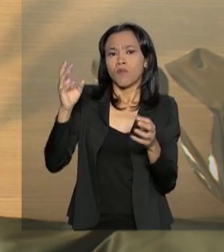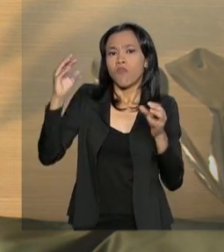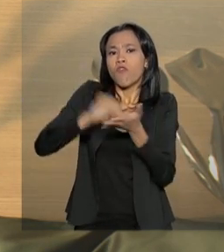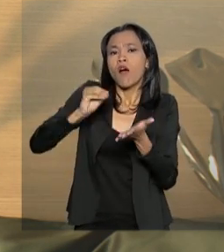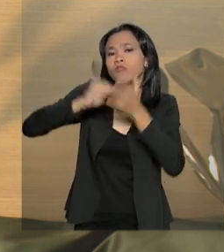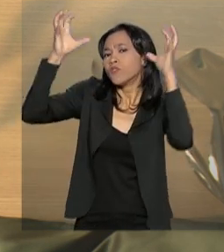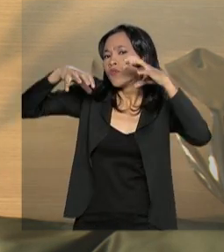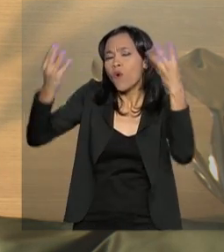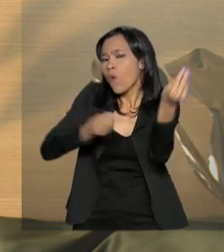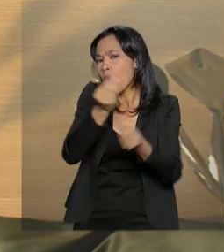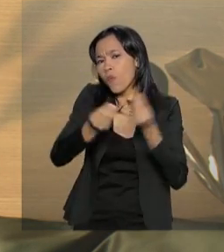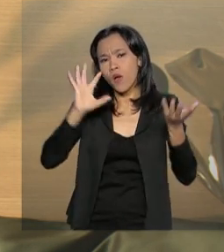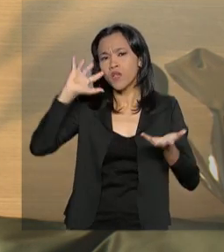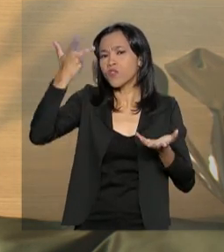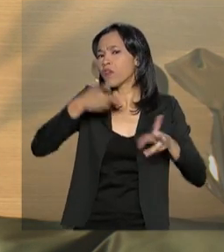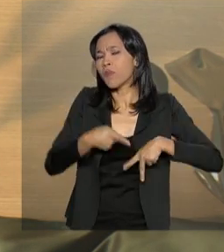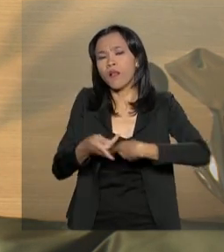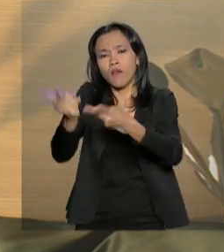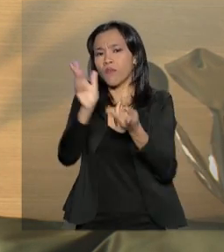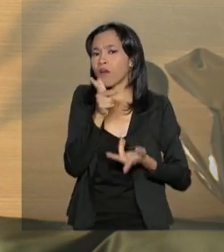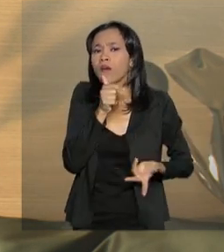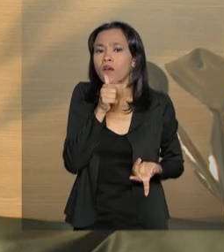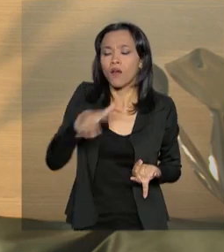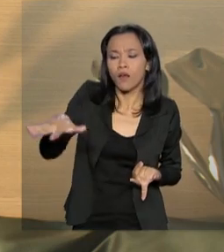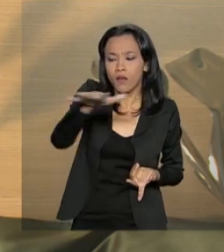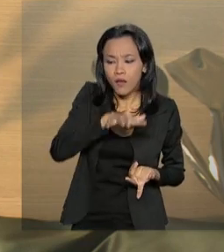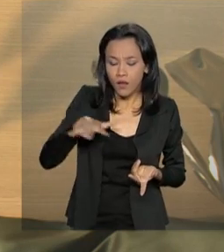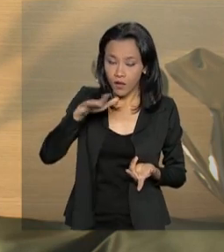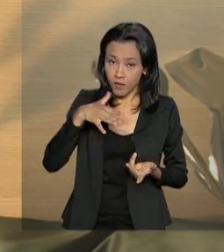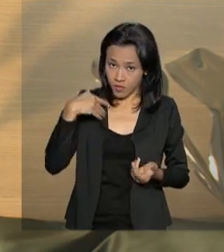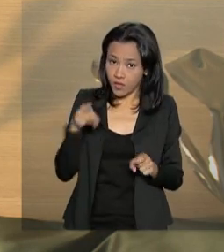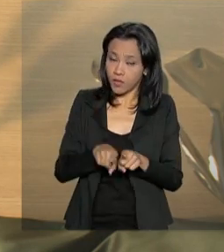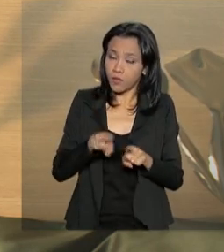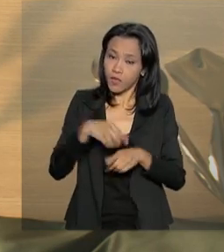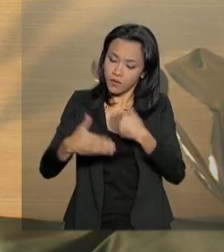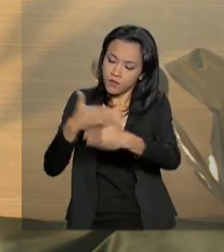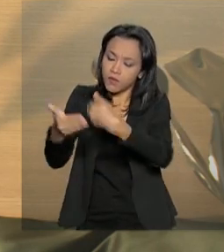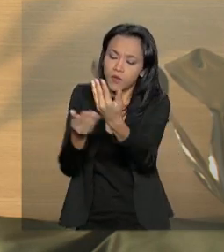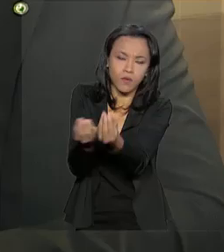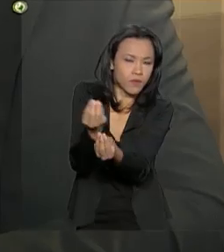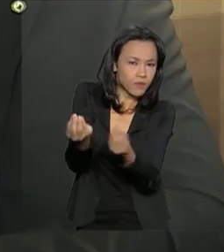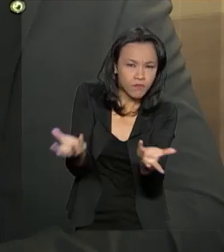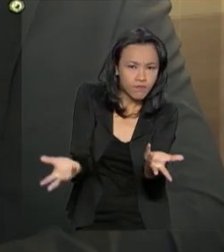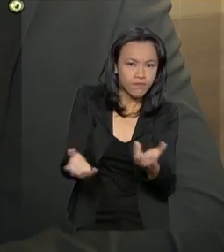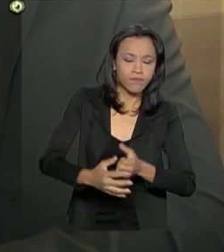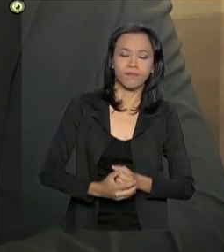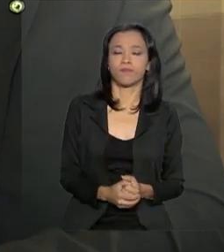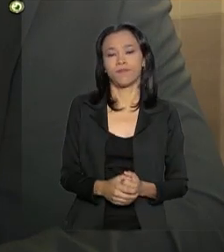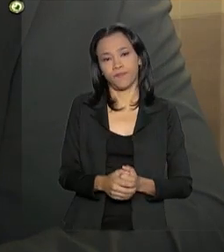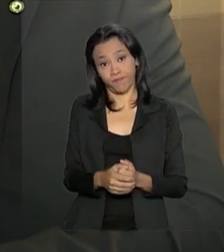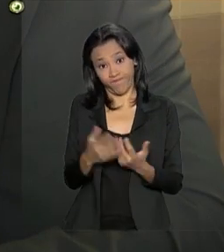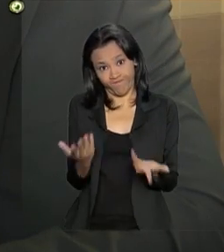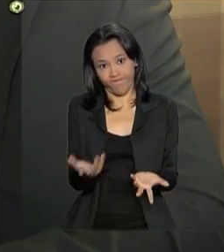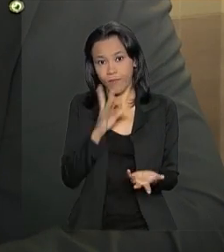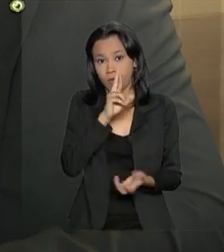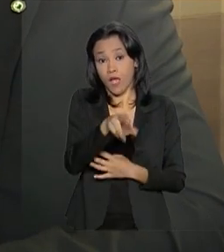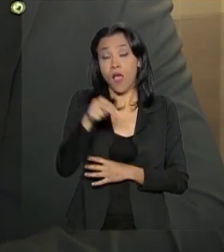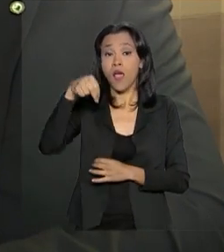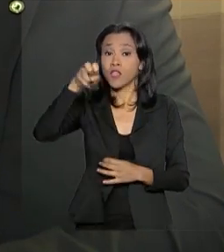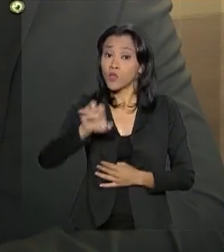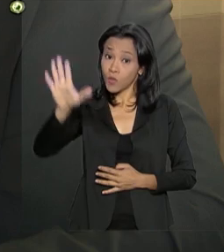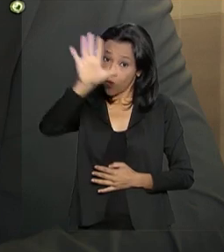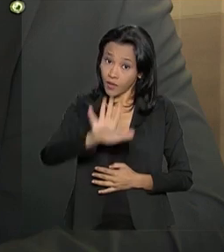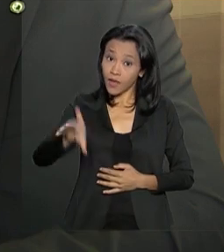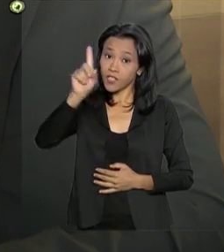pode promover para levar água para a população e desenvolvimento nessa região? A região Nordeste é a